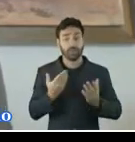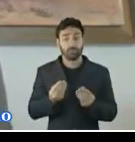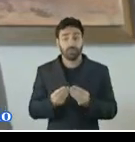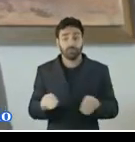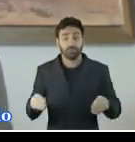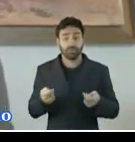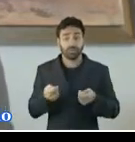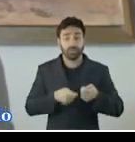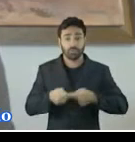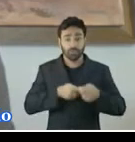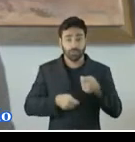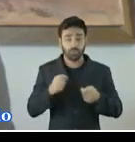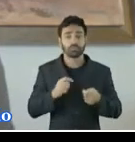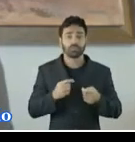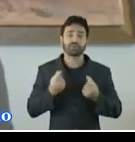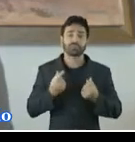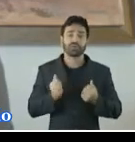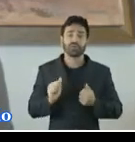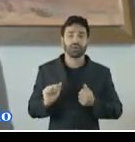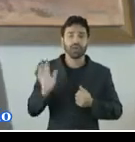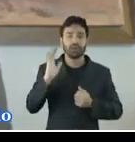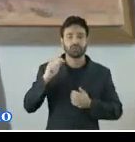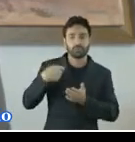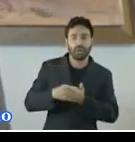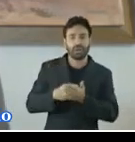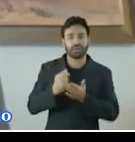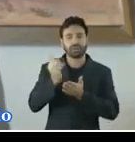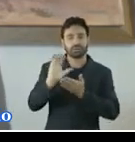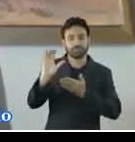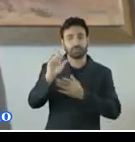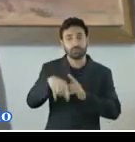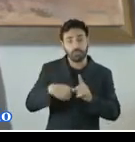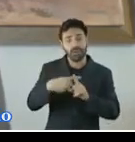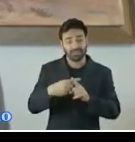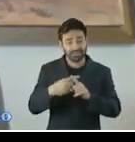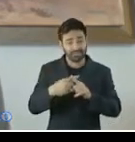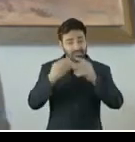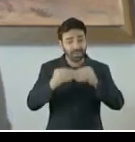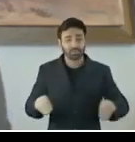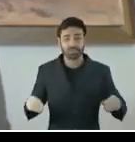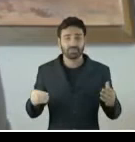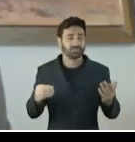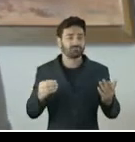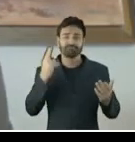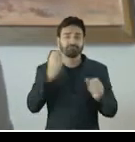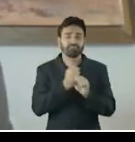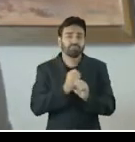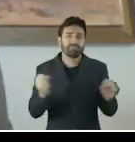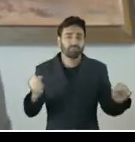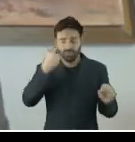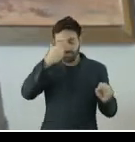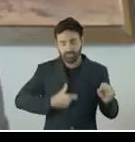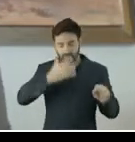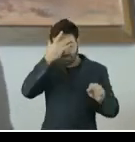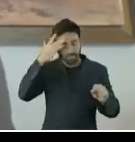decorrentes dos custos diretos com indenizações, há um prejuízo de difícil mensuração adivindo da queda de produtividade,